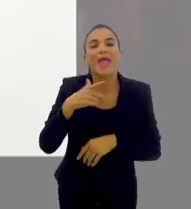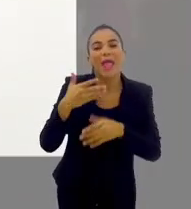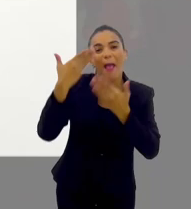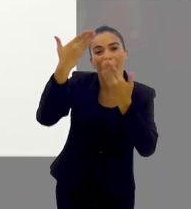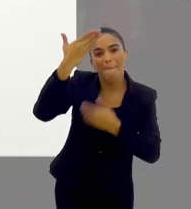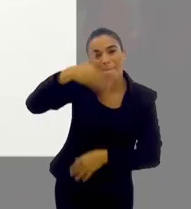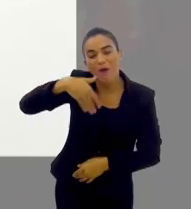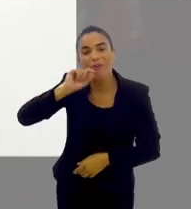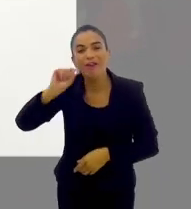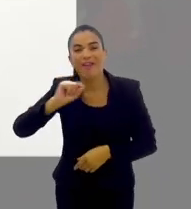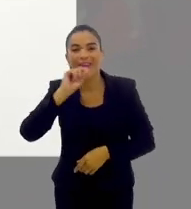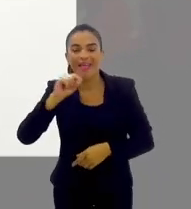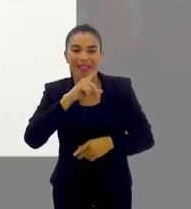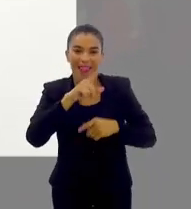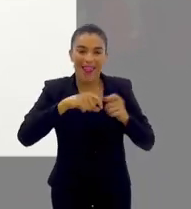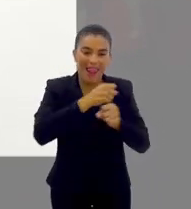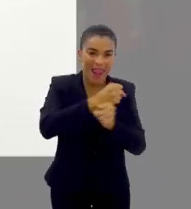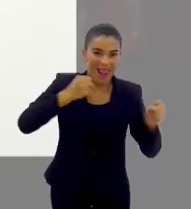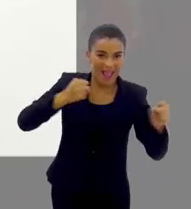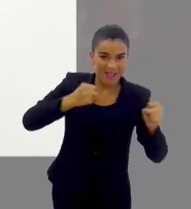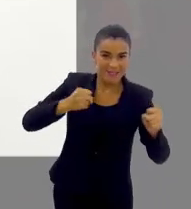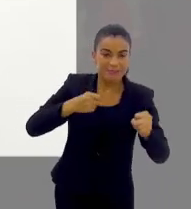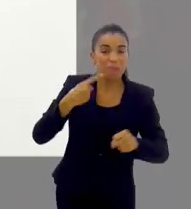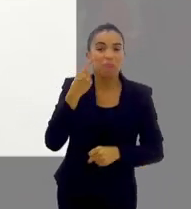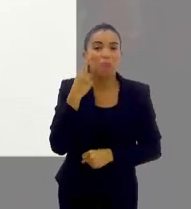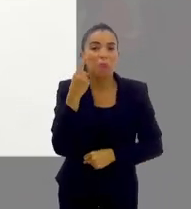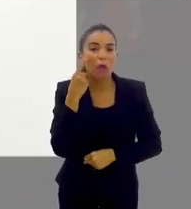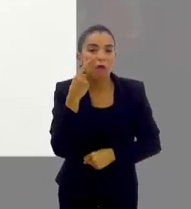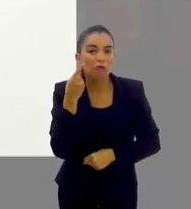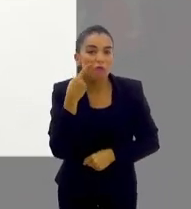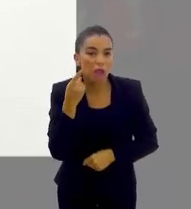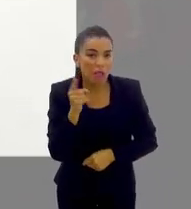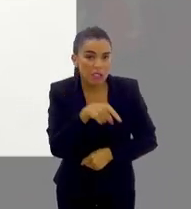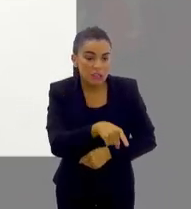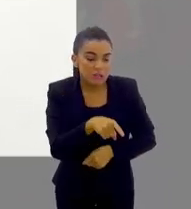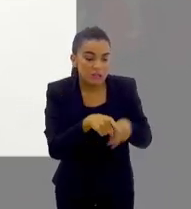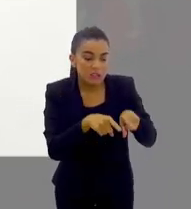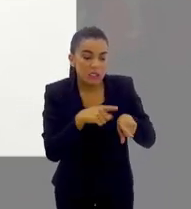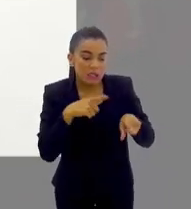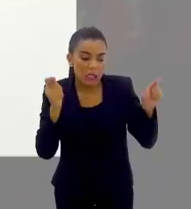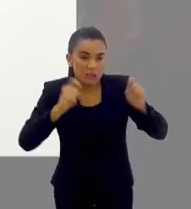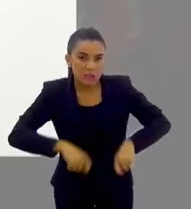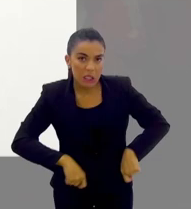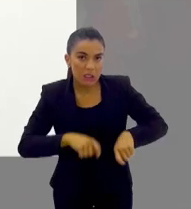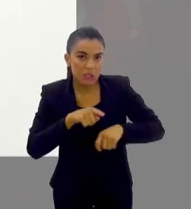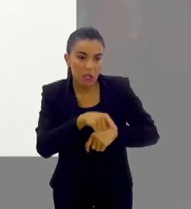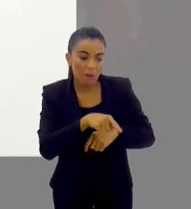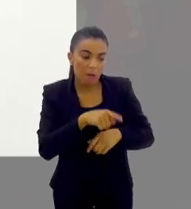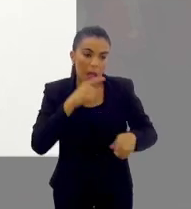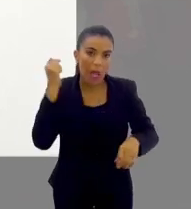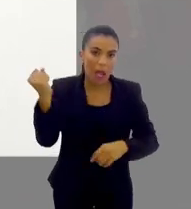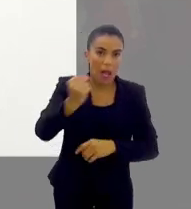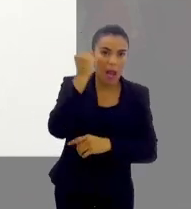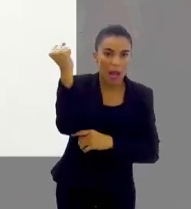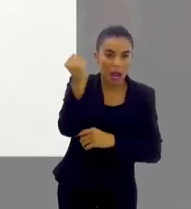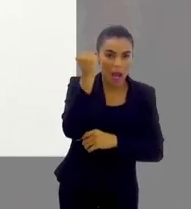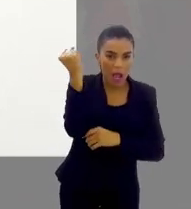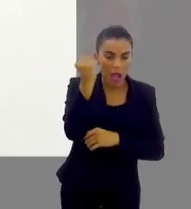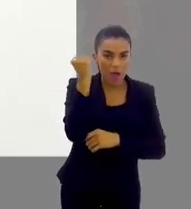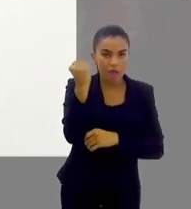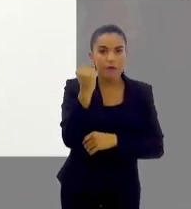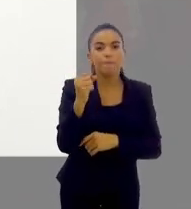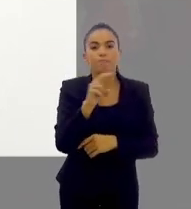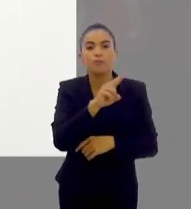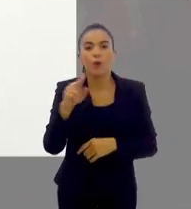laço, que em muitos lugares a gente faz na forma de triagem, para detectar se aquilo tem chance de ser uma forma mais grave,